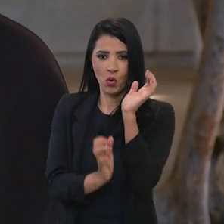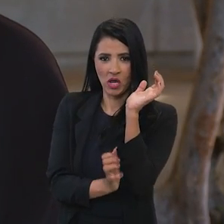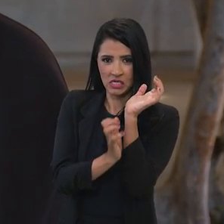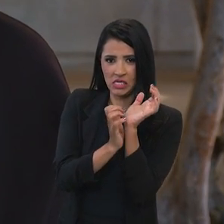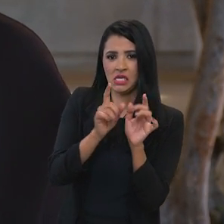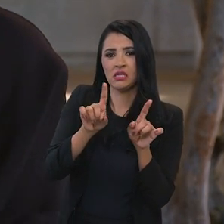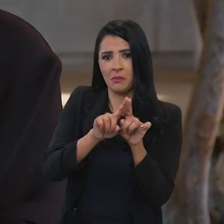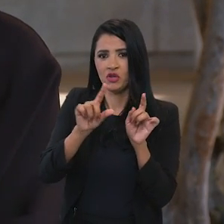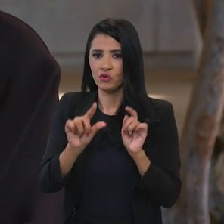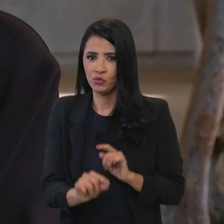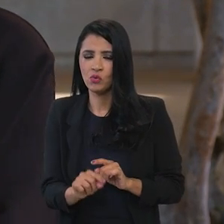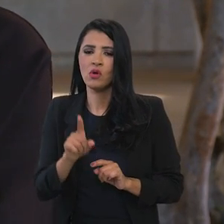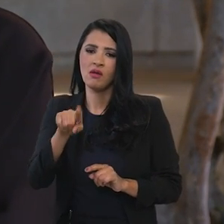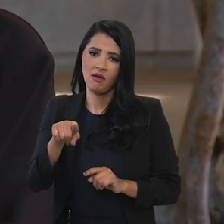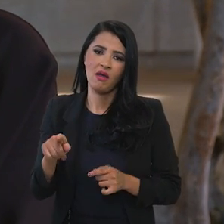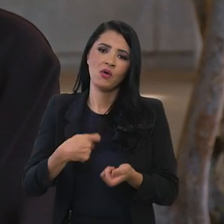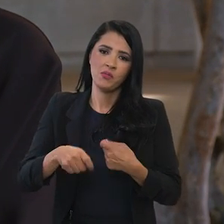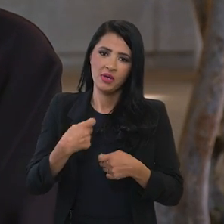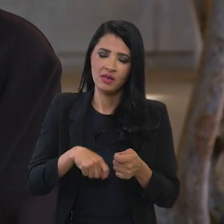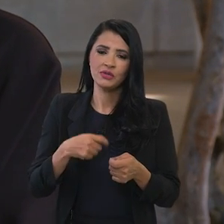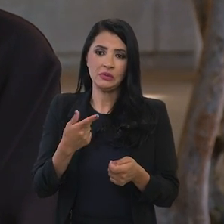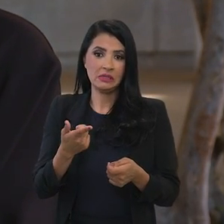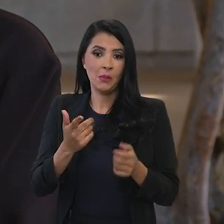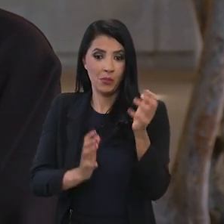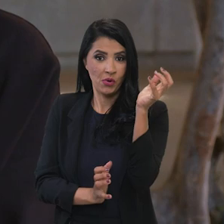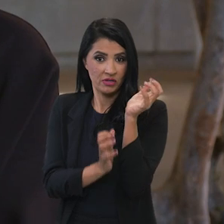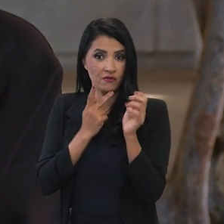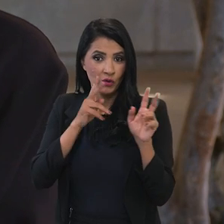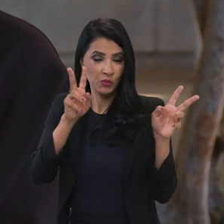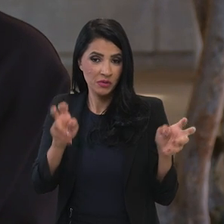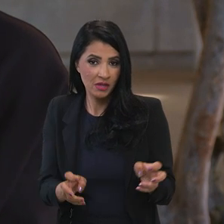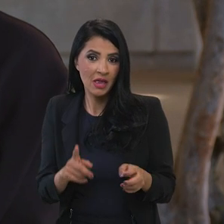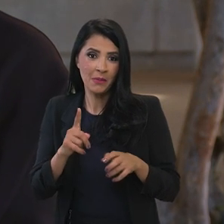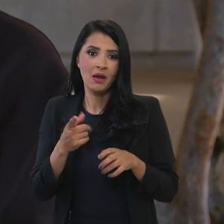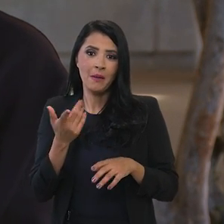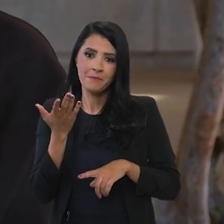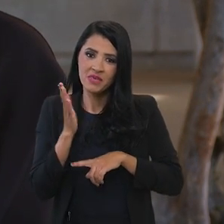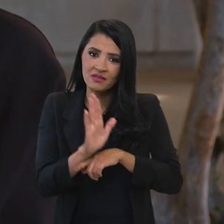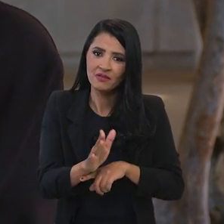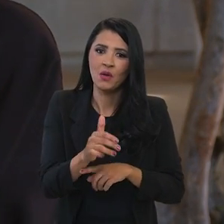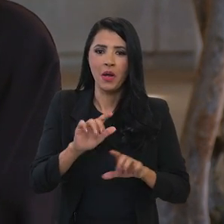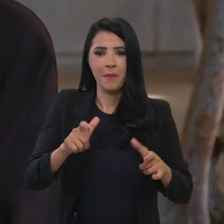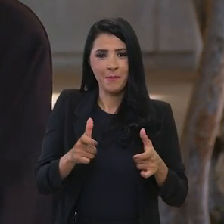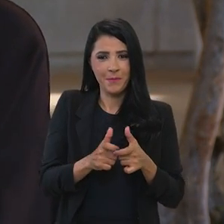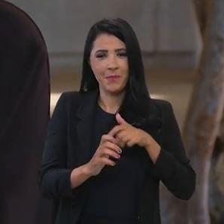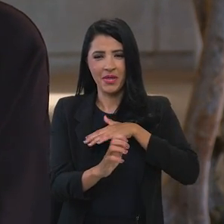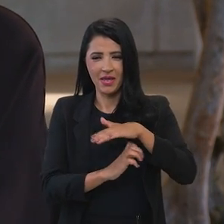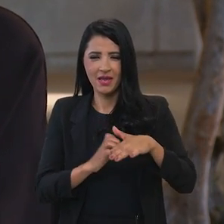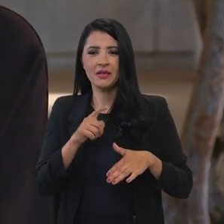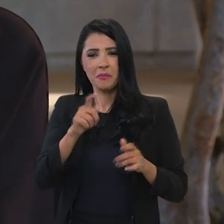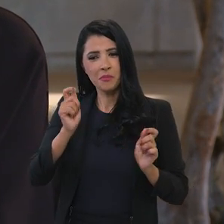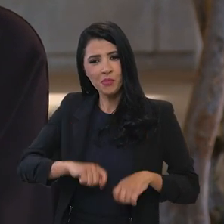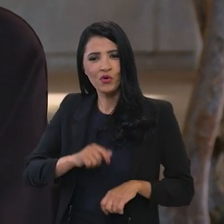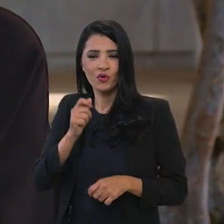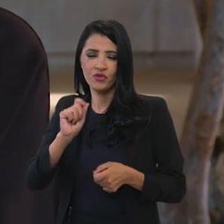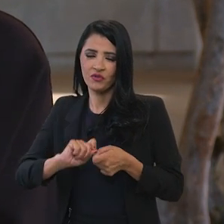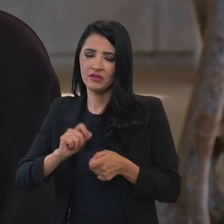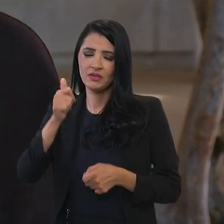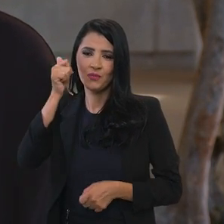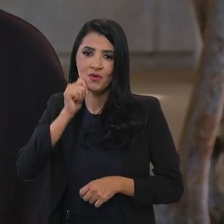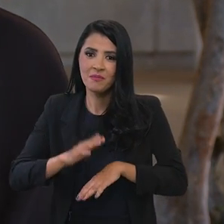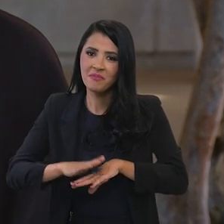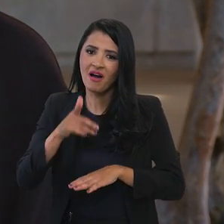burocracia nós beneficiamos mais as empresas de menor porte portanto nós podemos fazer com que mais mulheres se beneficiem do